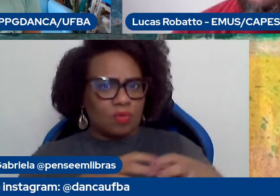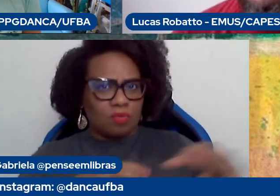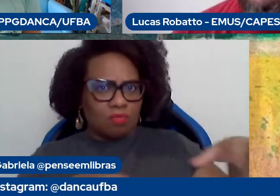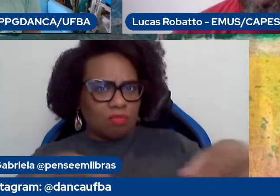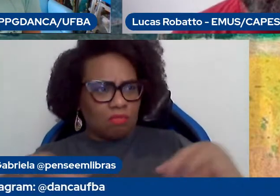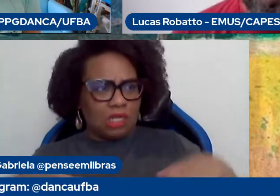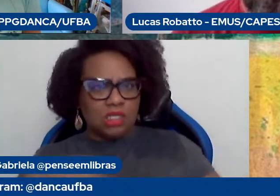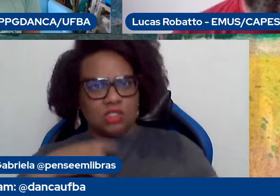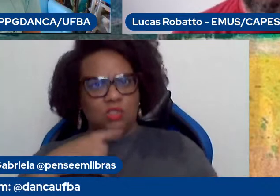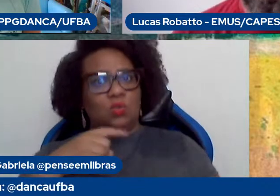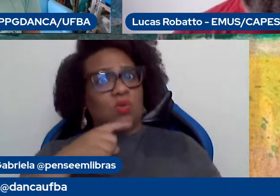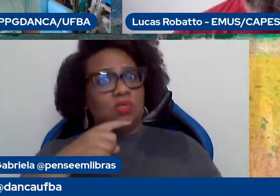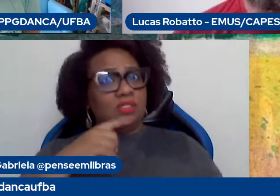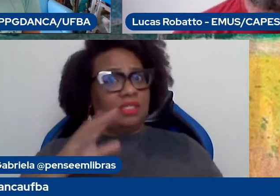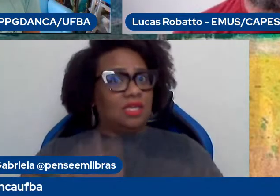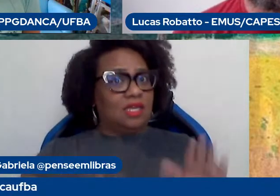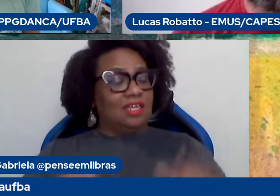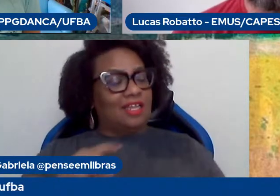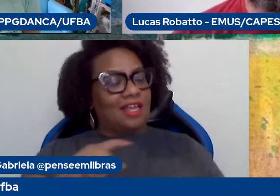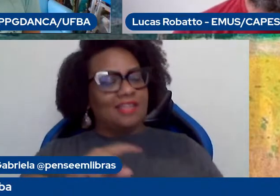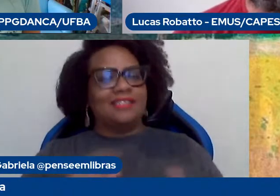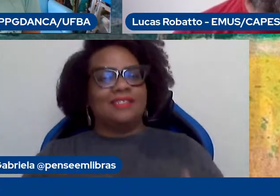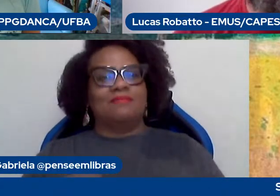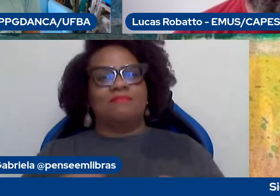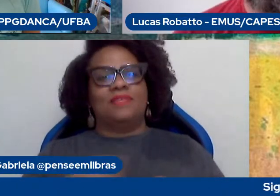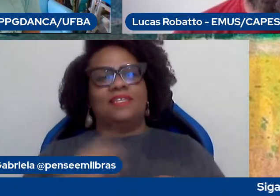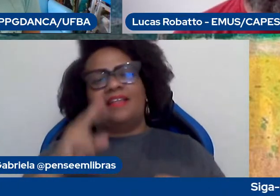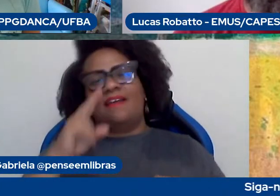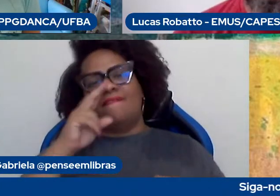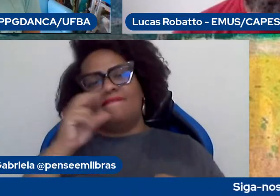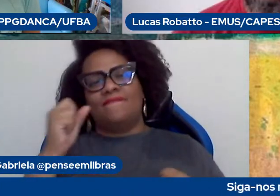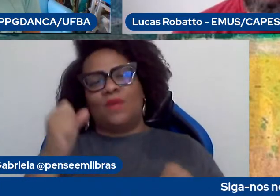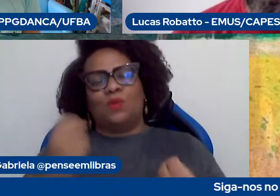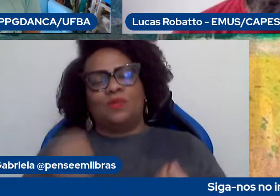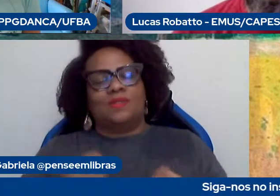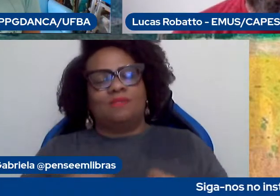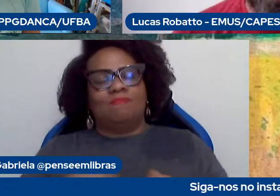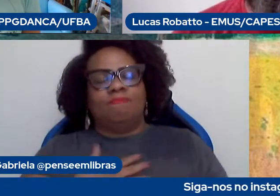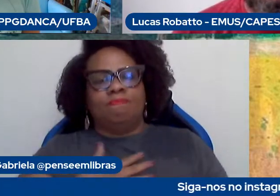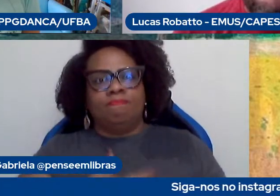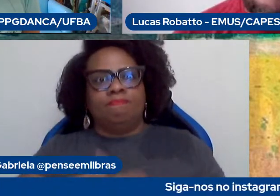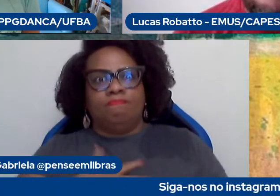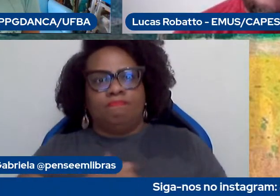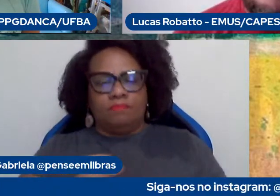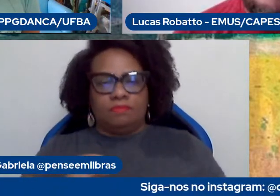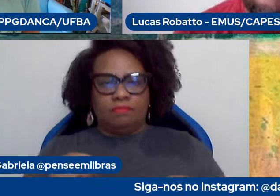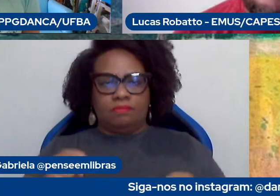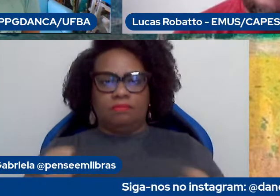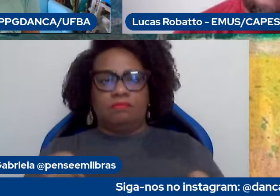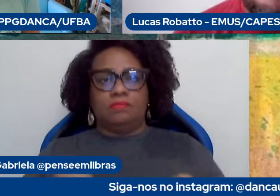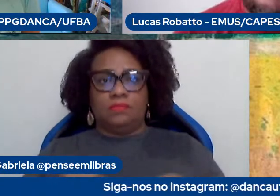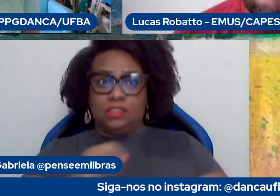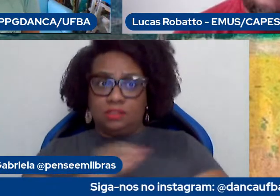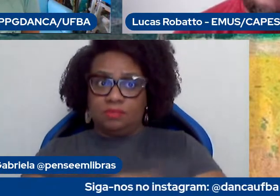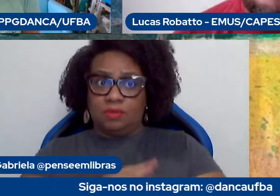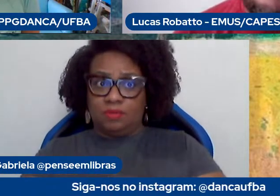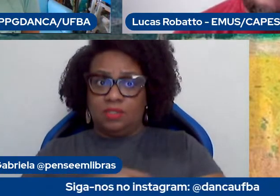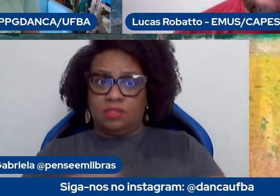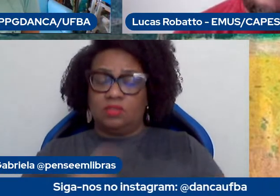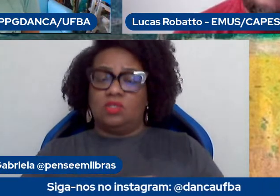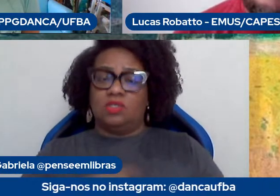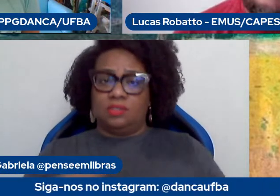e isso nos dá força, isso nos dá muita força, e no momento que a gente precisa de força,